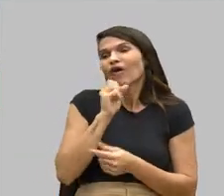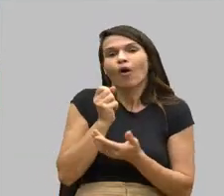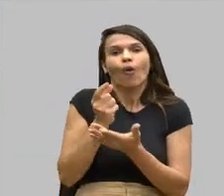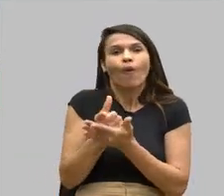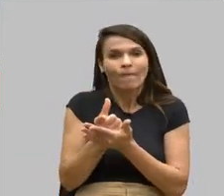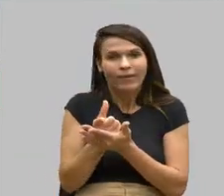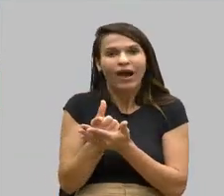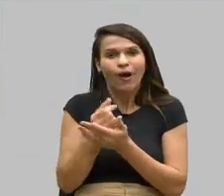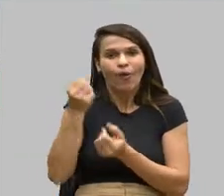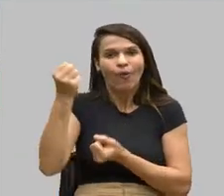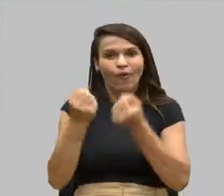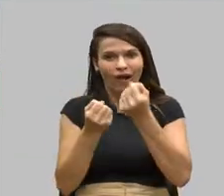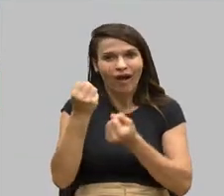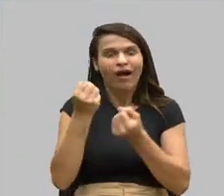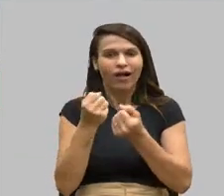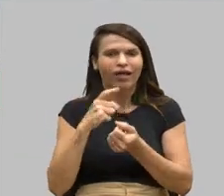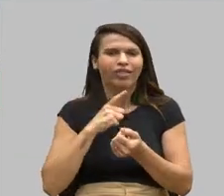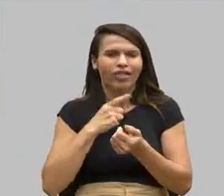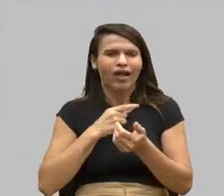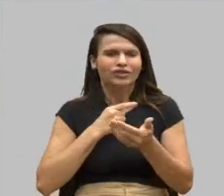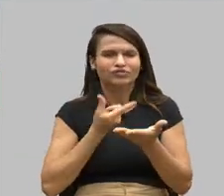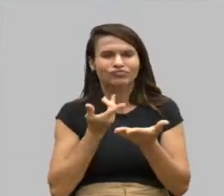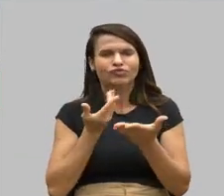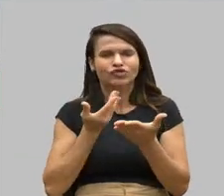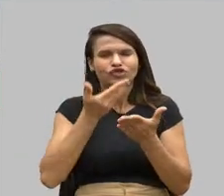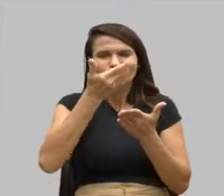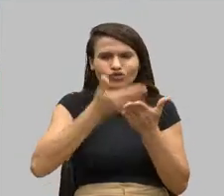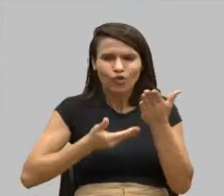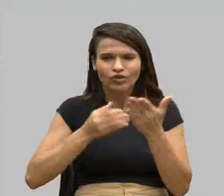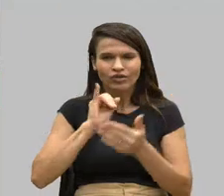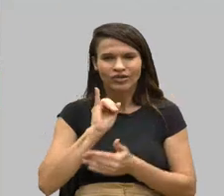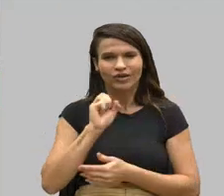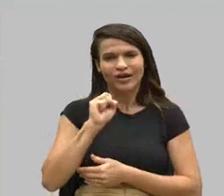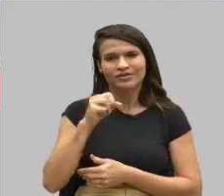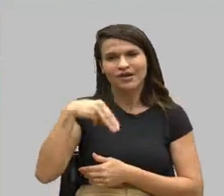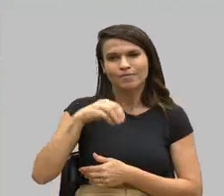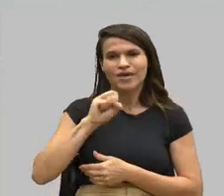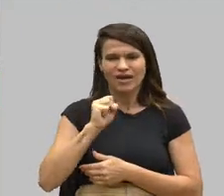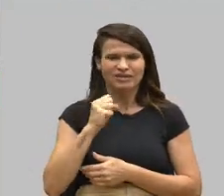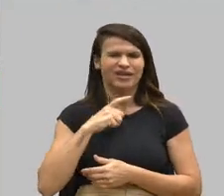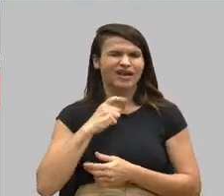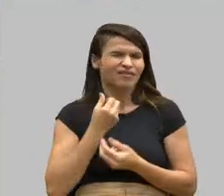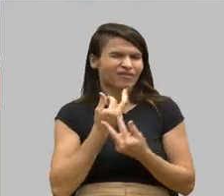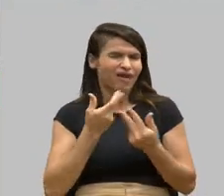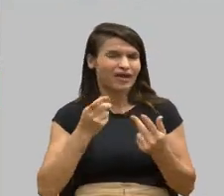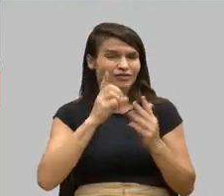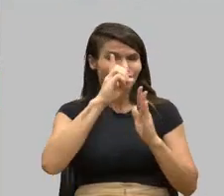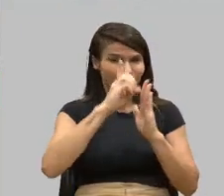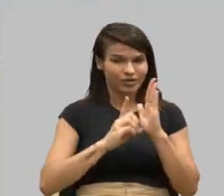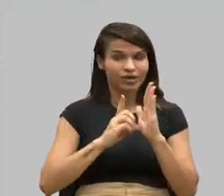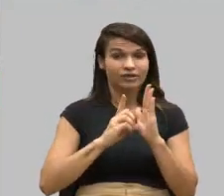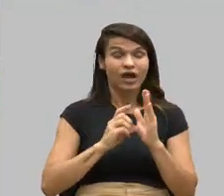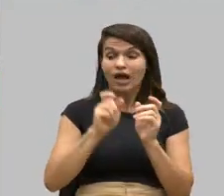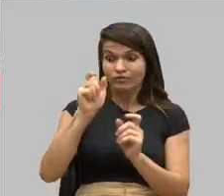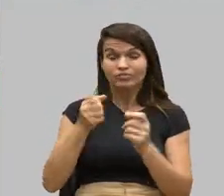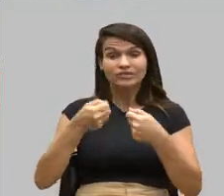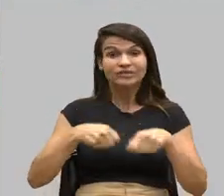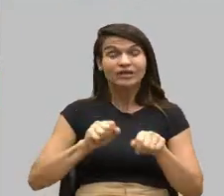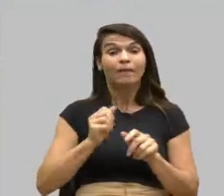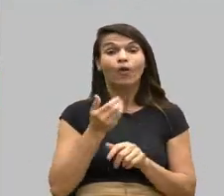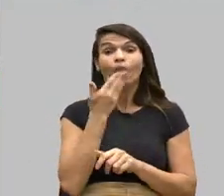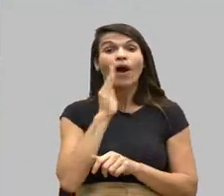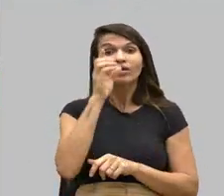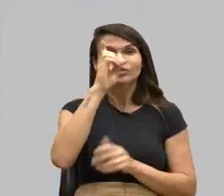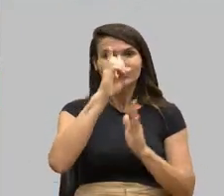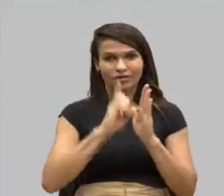ICMS e muitos outros direitos, então as pessoas precisam saber quais os direitos para poder